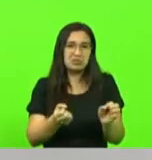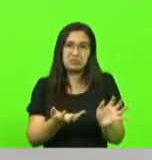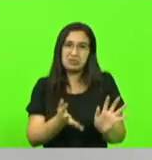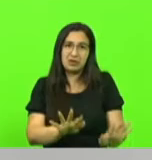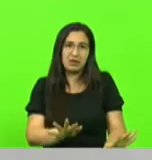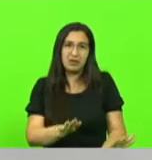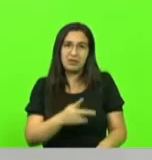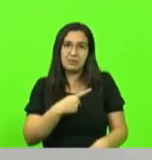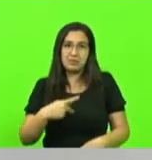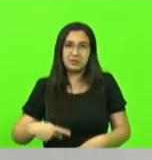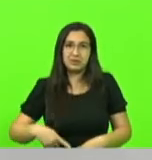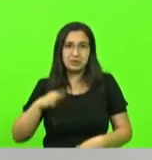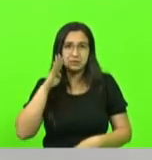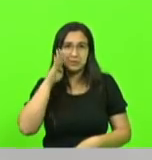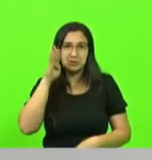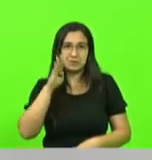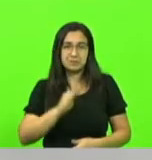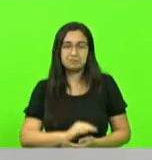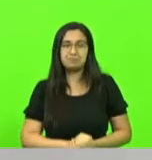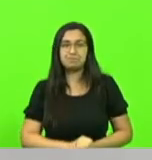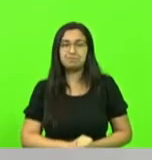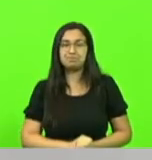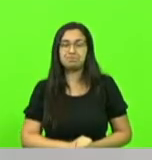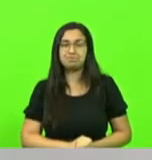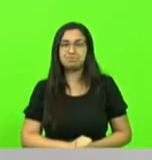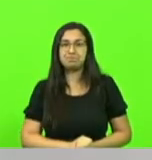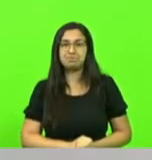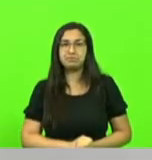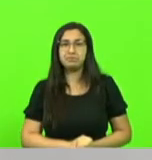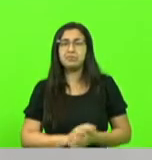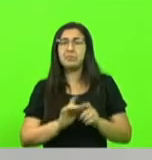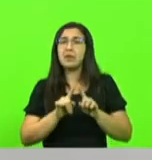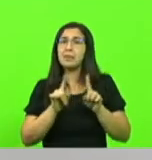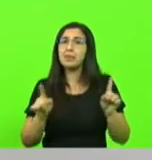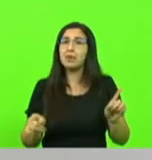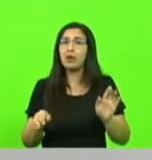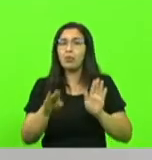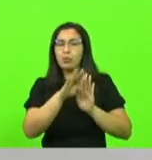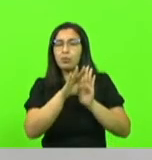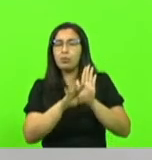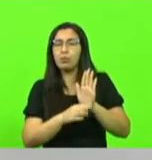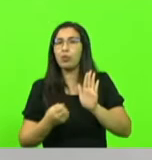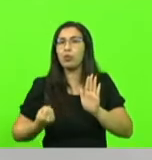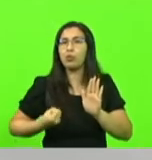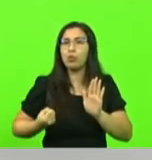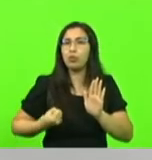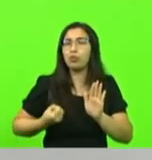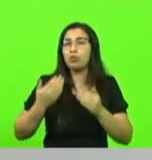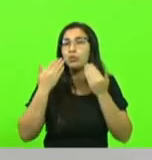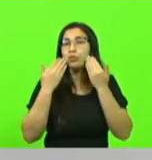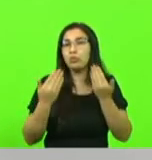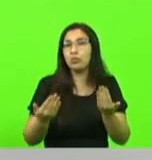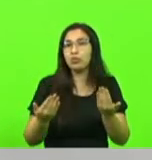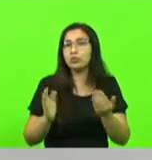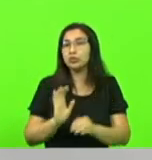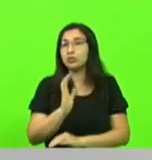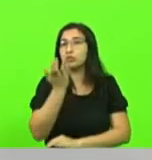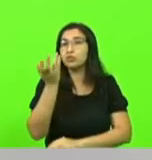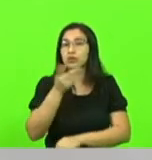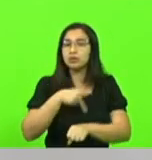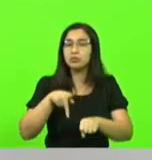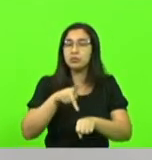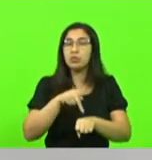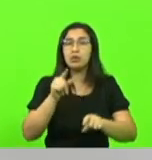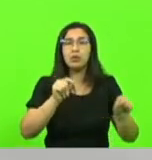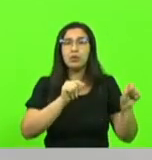da república. Mas os dados também mostram a realidade que o país está vivendo e não é à toa